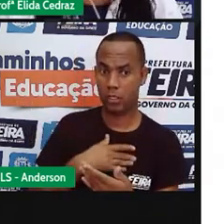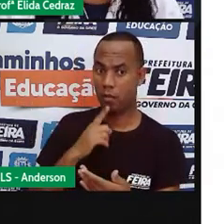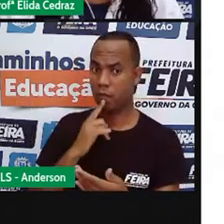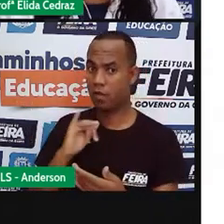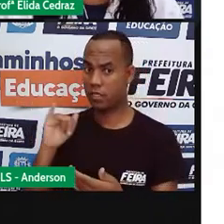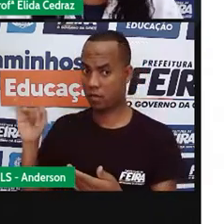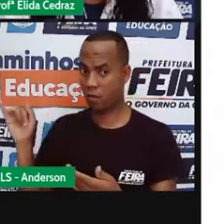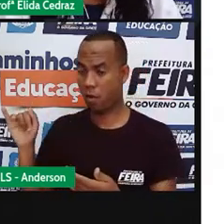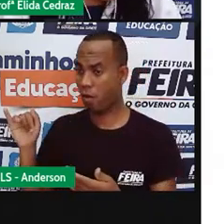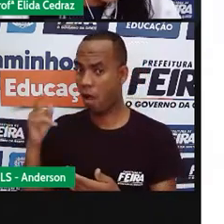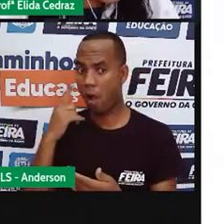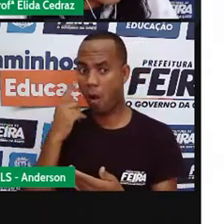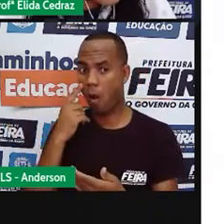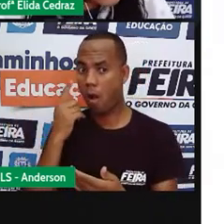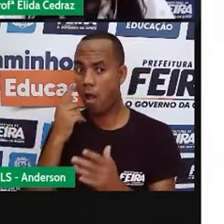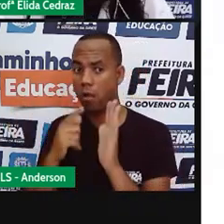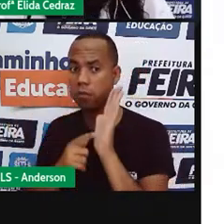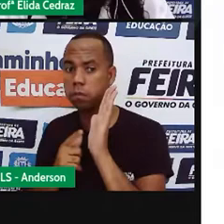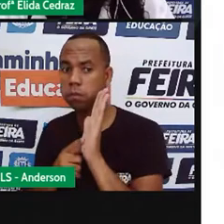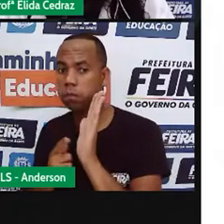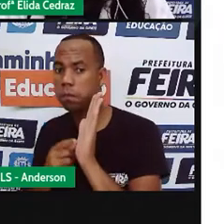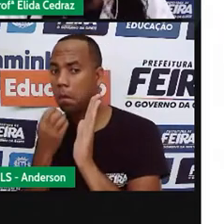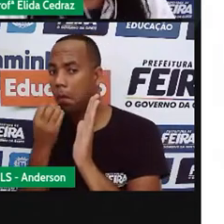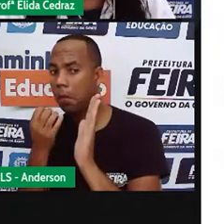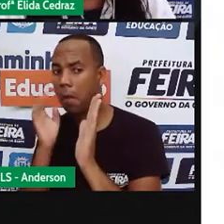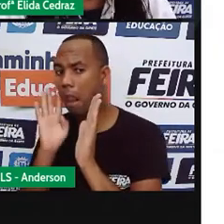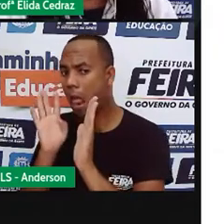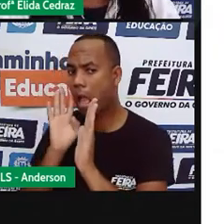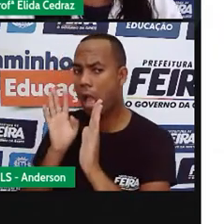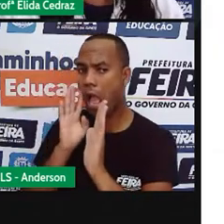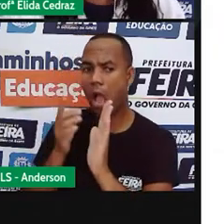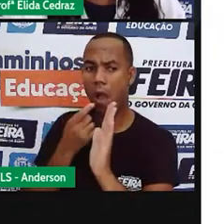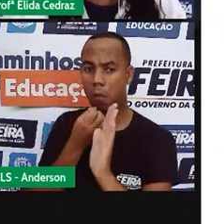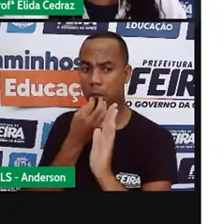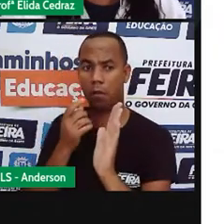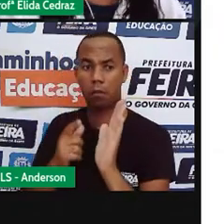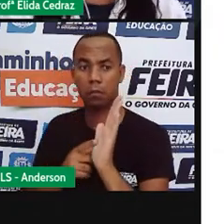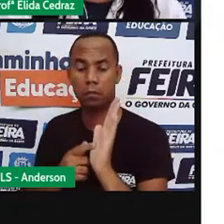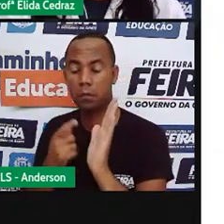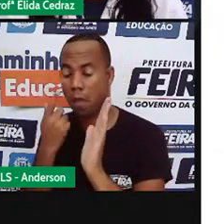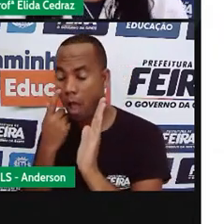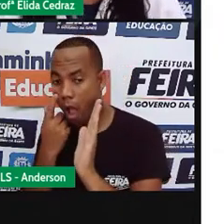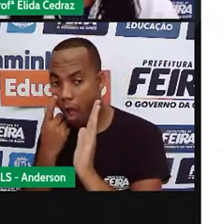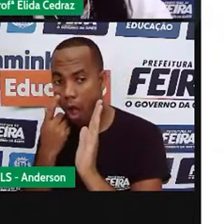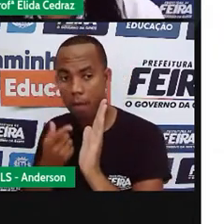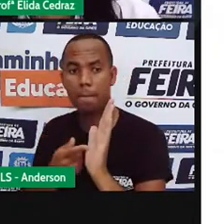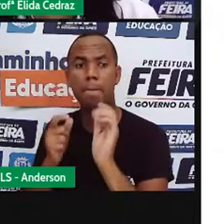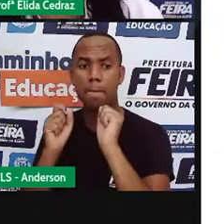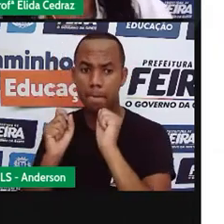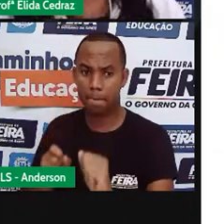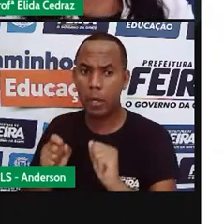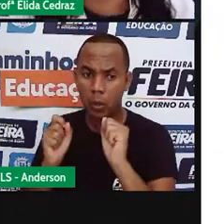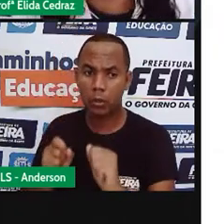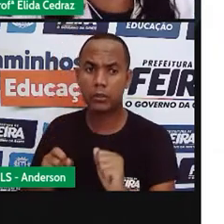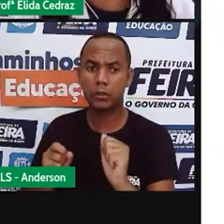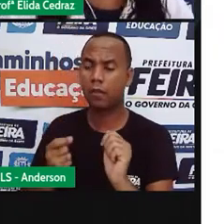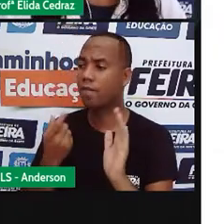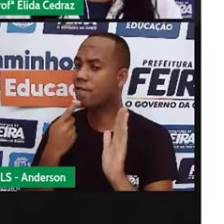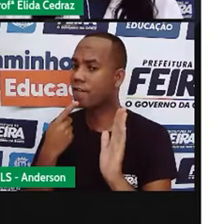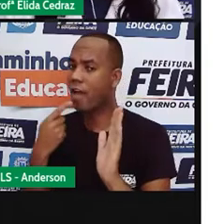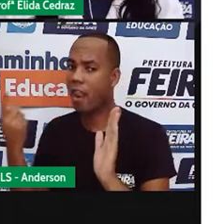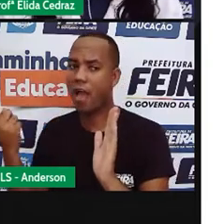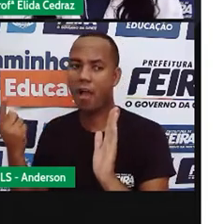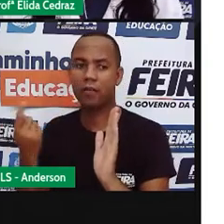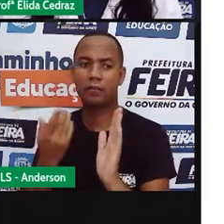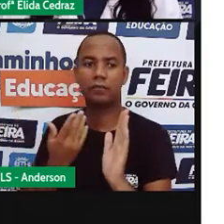eu comentaria com o Anderson. Olha, Anderson, que interessante isso aqui. Nas notícias online, eu posso comentar diretamente